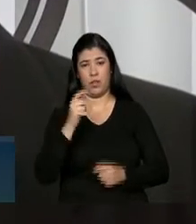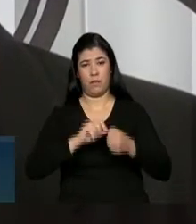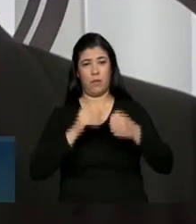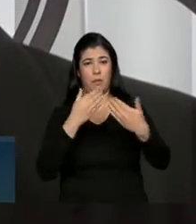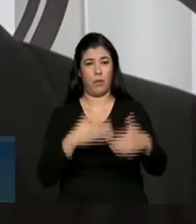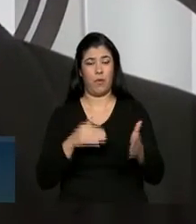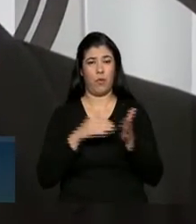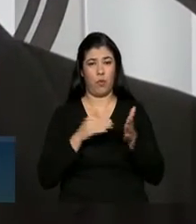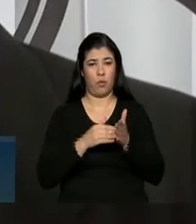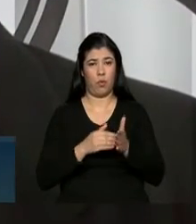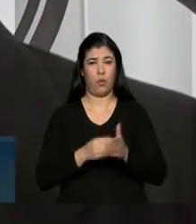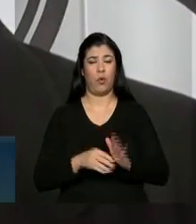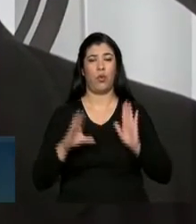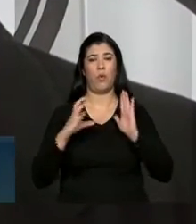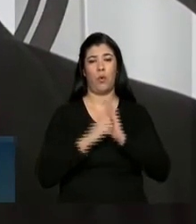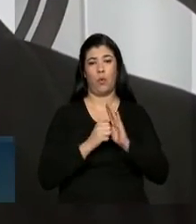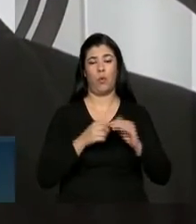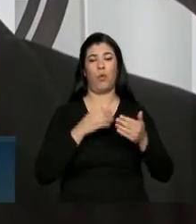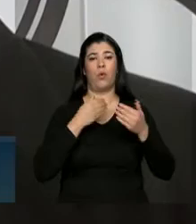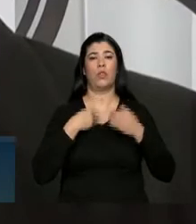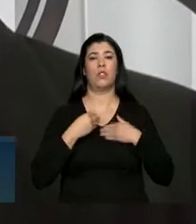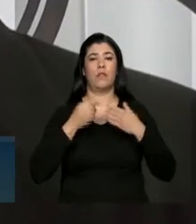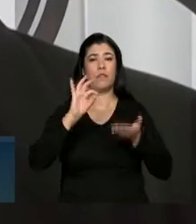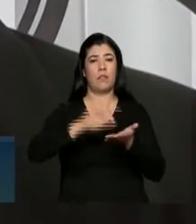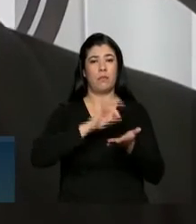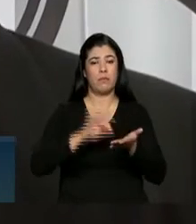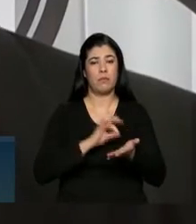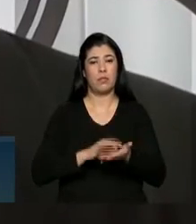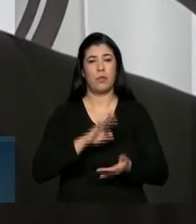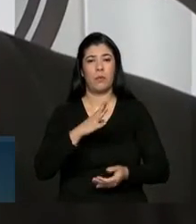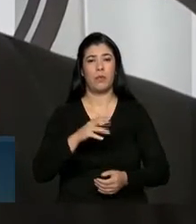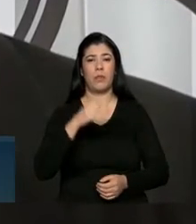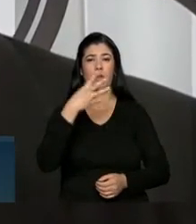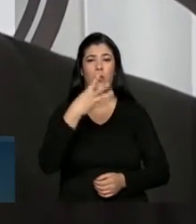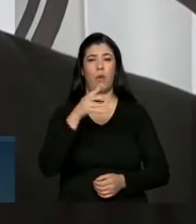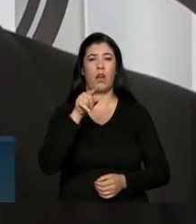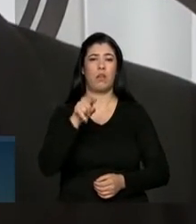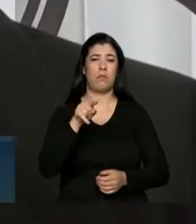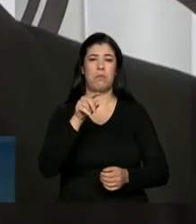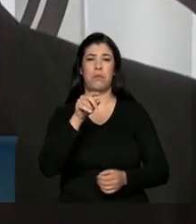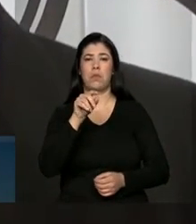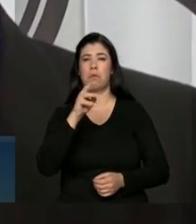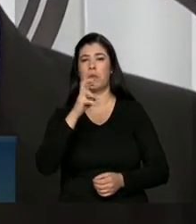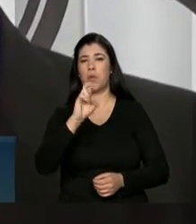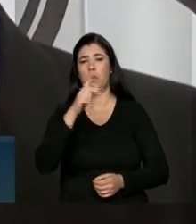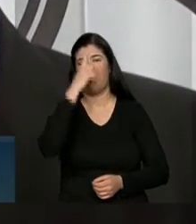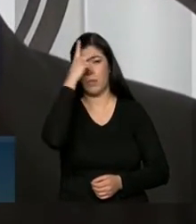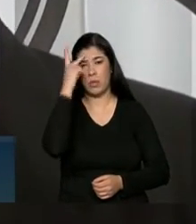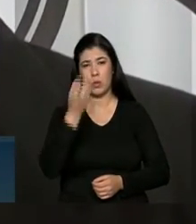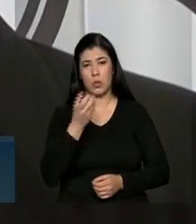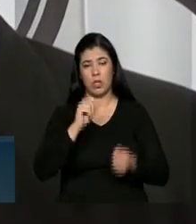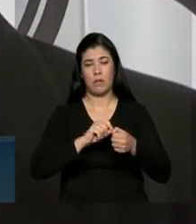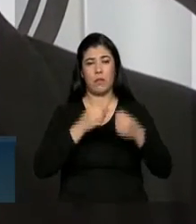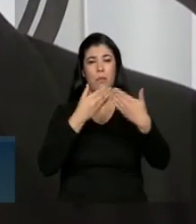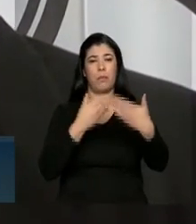o nosso último concurso, se apresentaram cerca de 4 a 5 mil candidatos. Esse